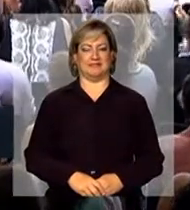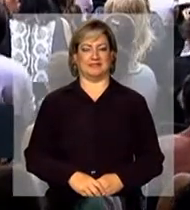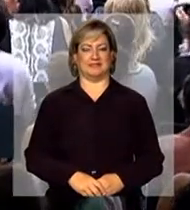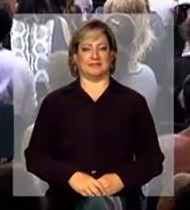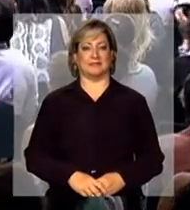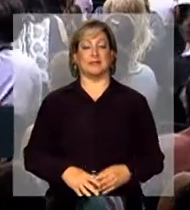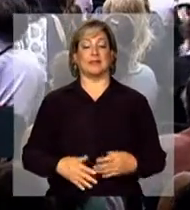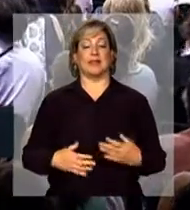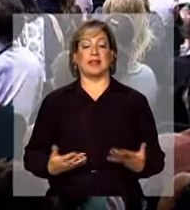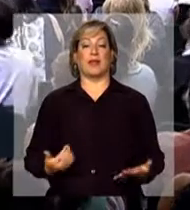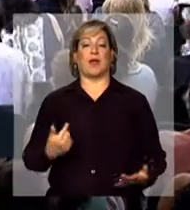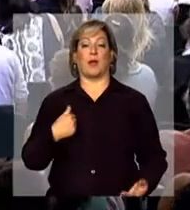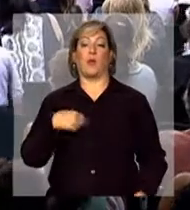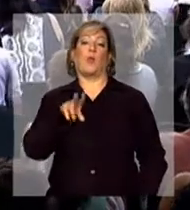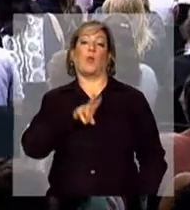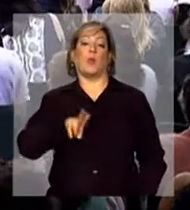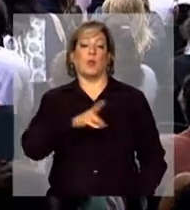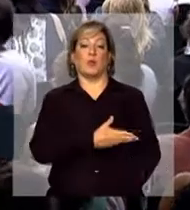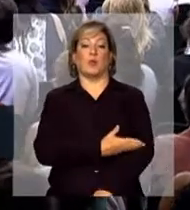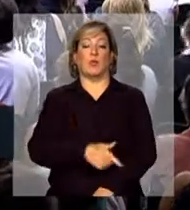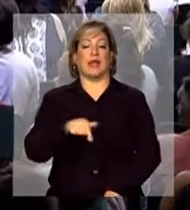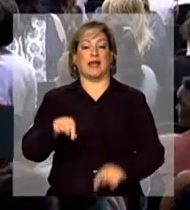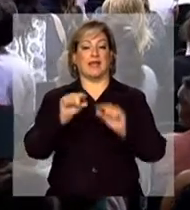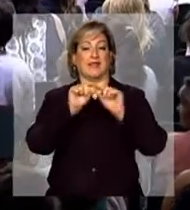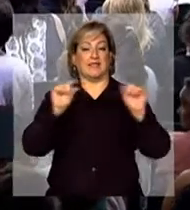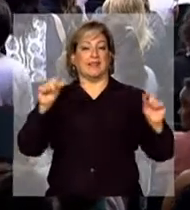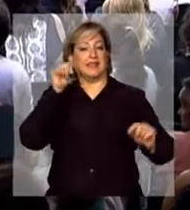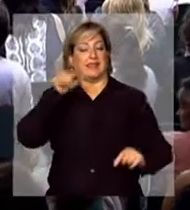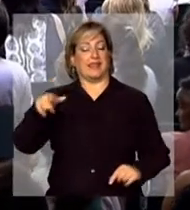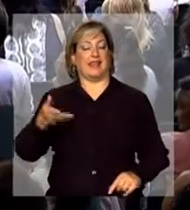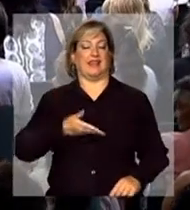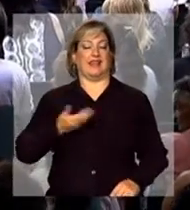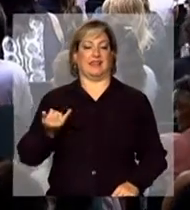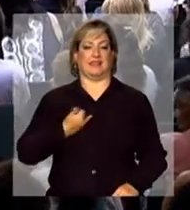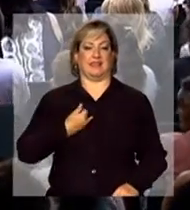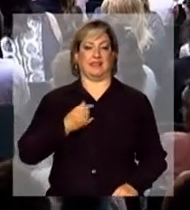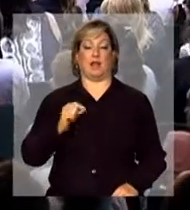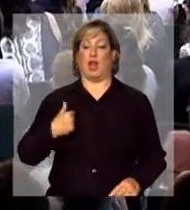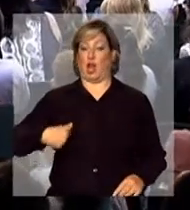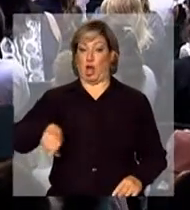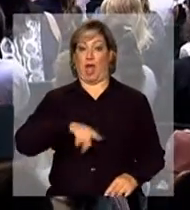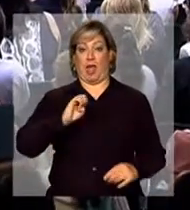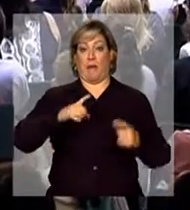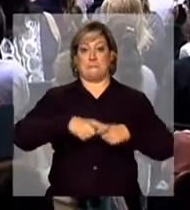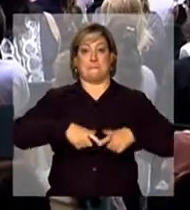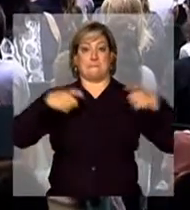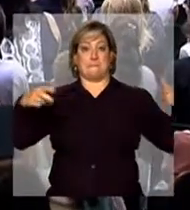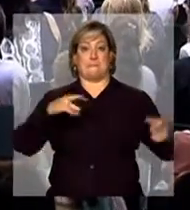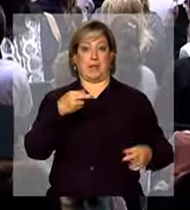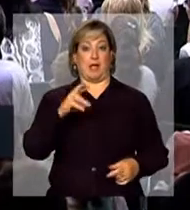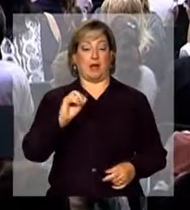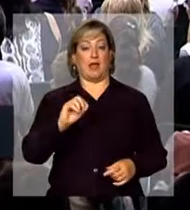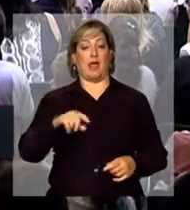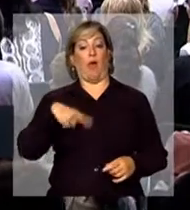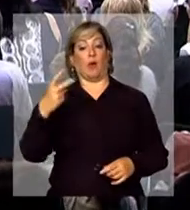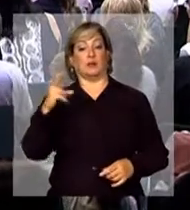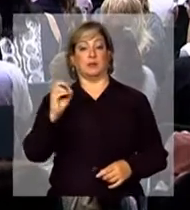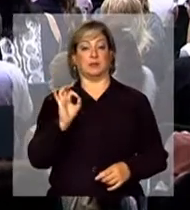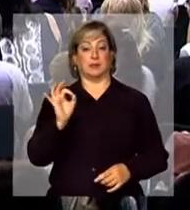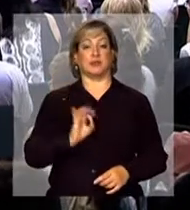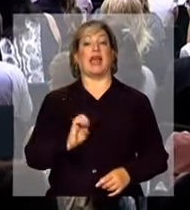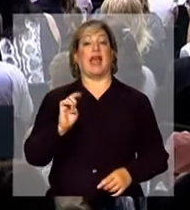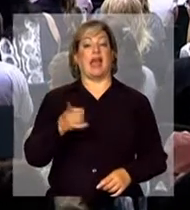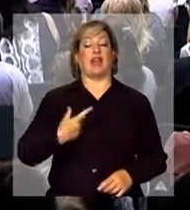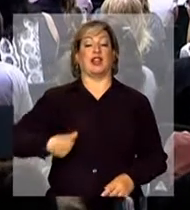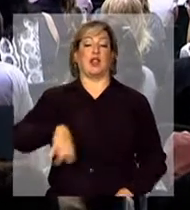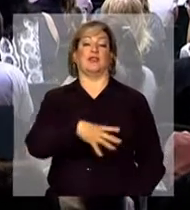Então, eu uso essa frase da companheira, nós somos a maioria, a outra metade são nossos filhos, portanto,